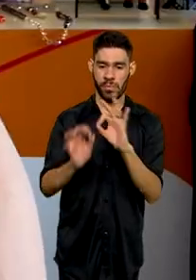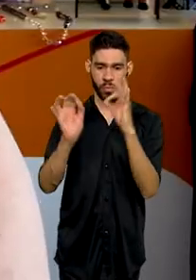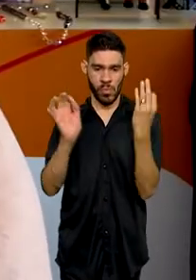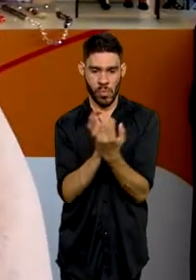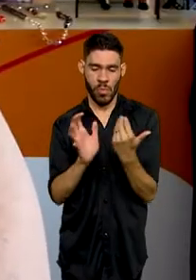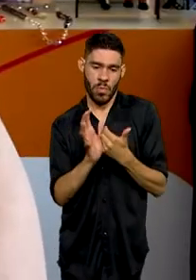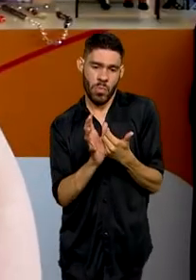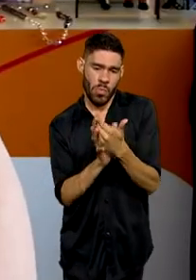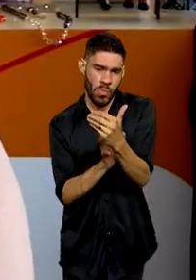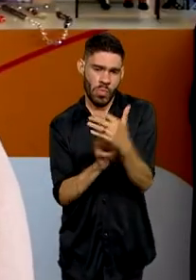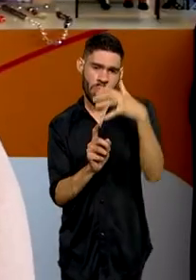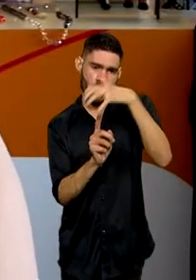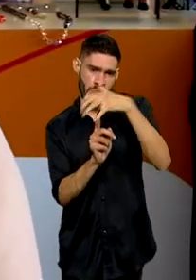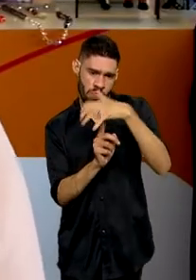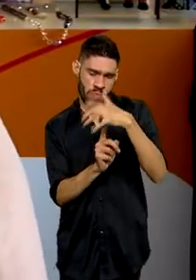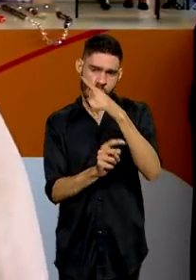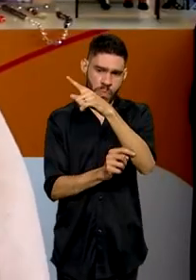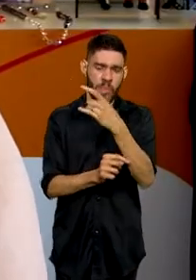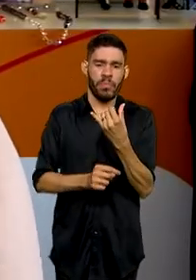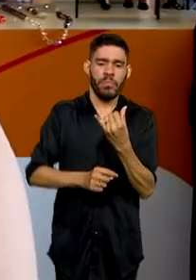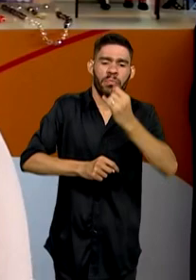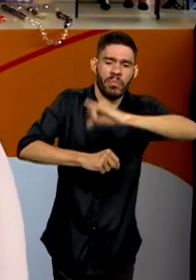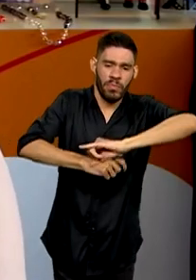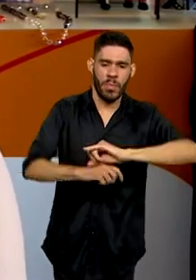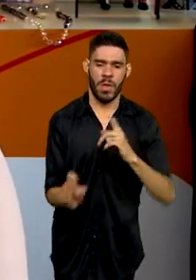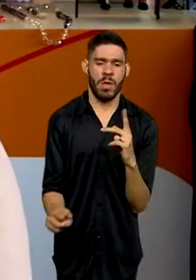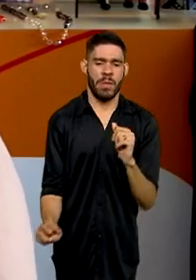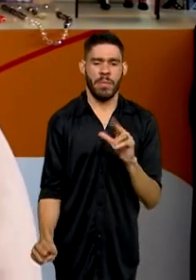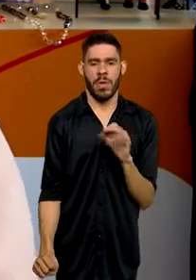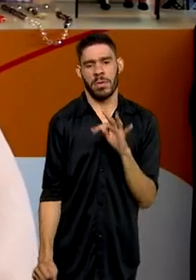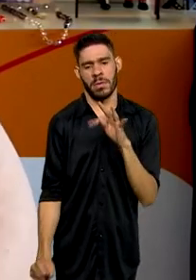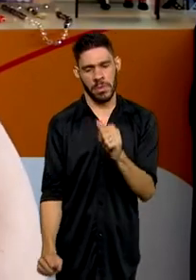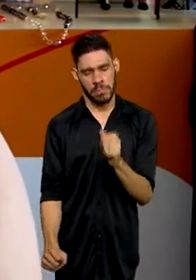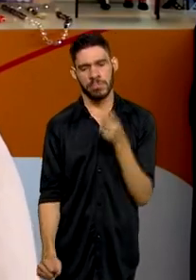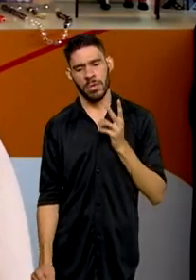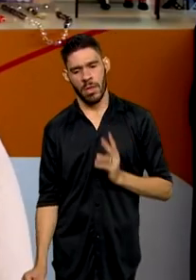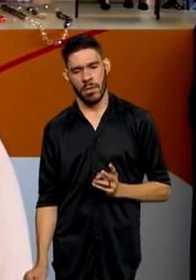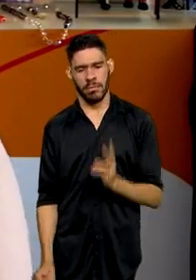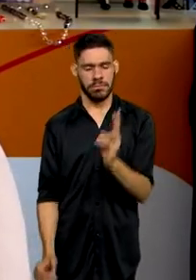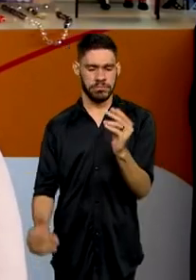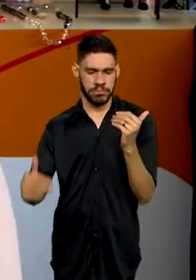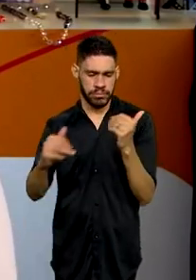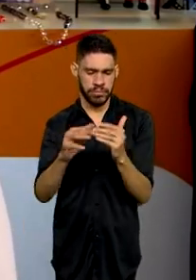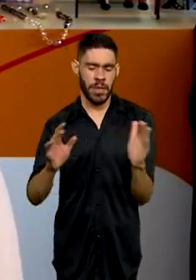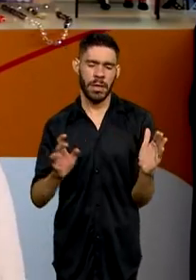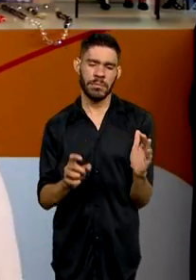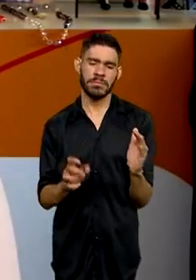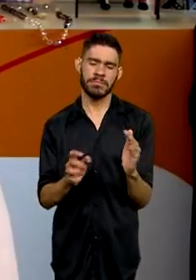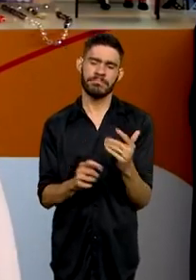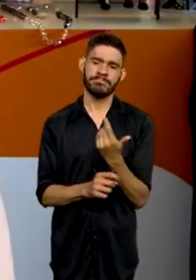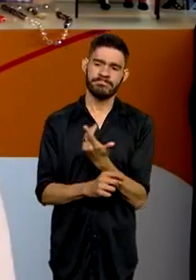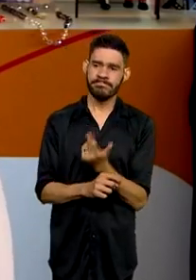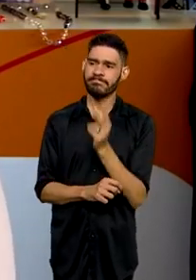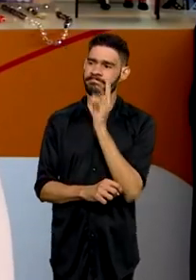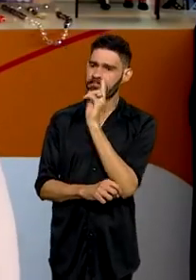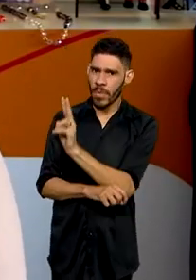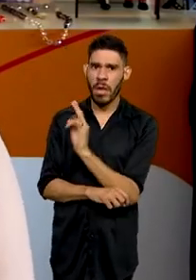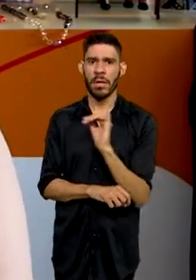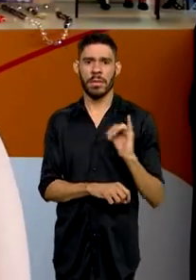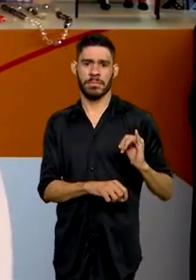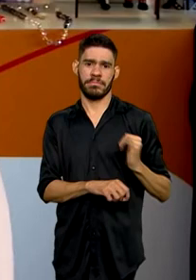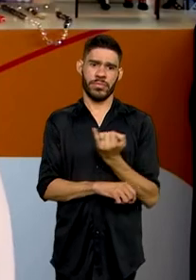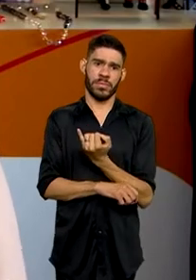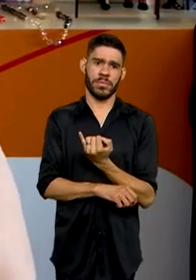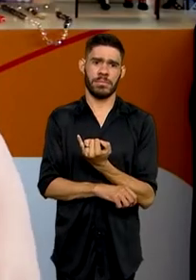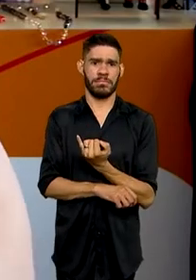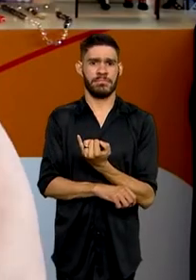na feirinha de artesanato no centro de Paulista e aí a continuidade, abri o shopping Norte e o rei e aí a oportunidade que o nosso credo